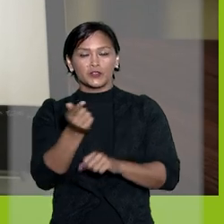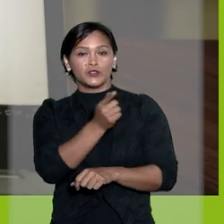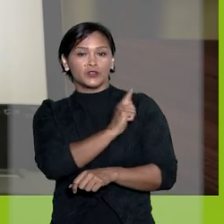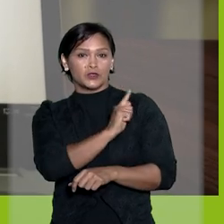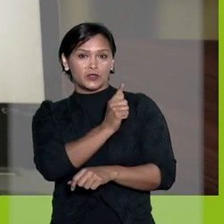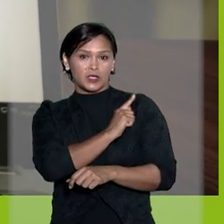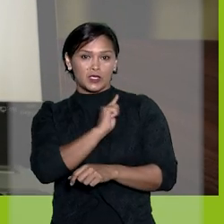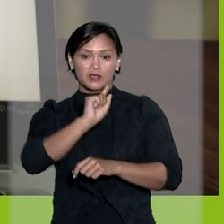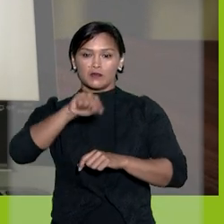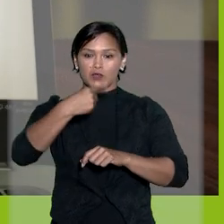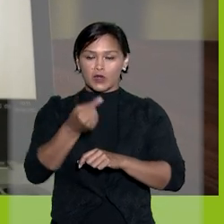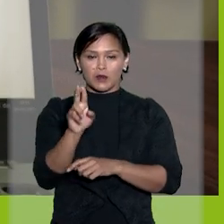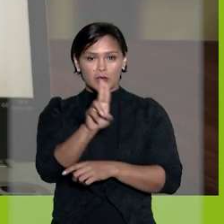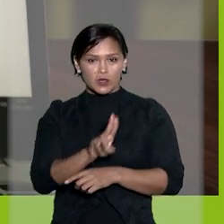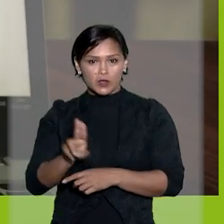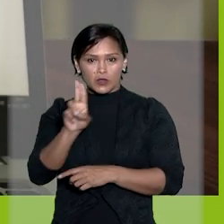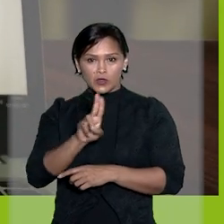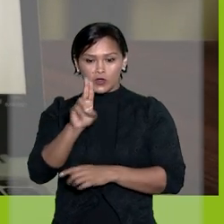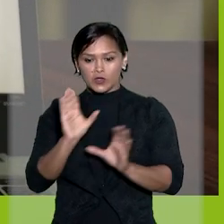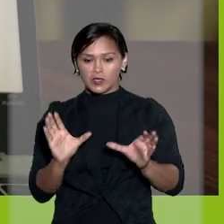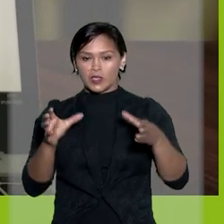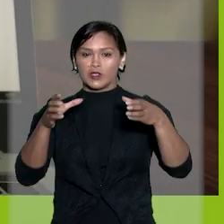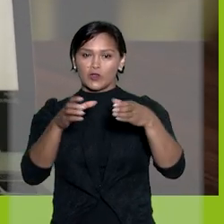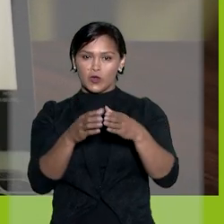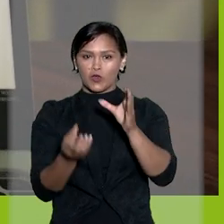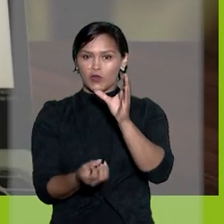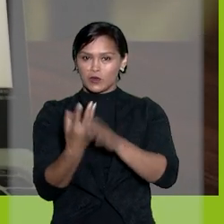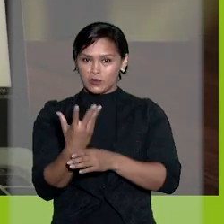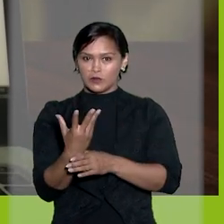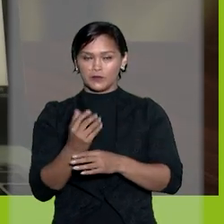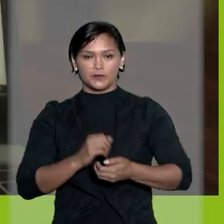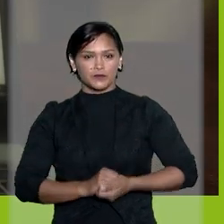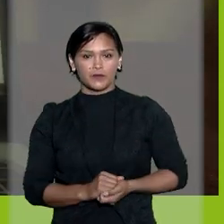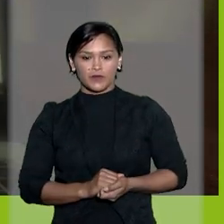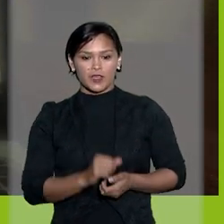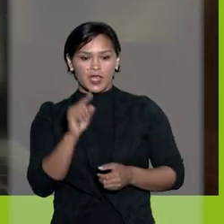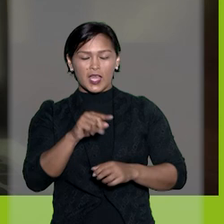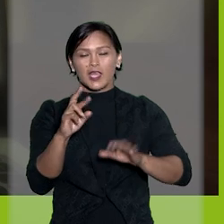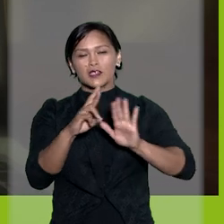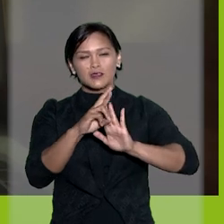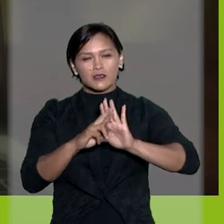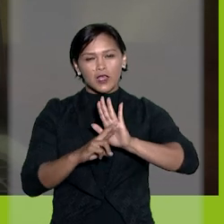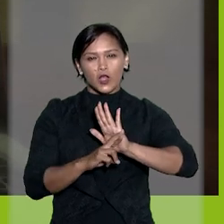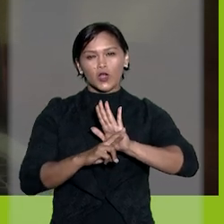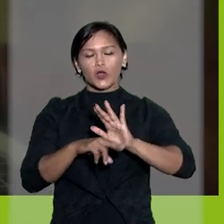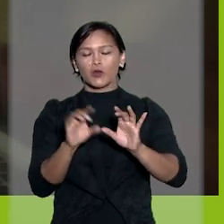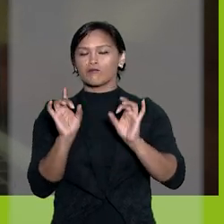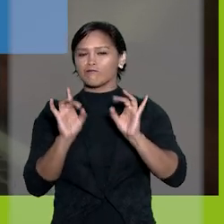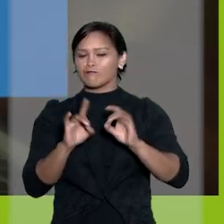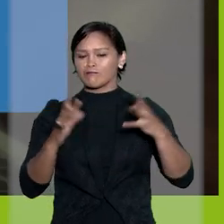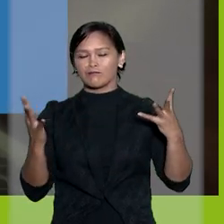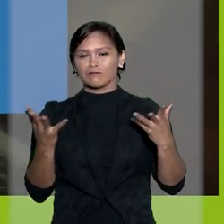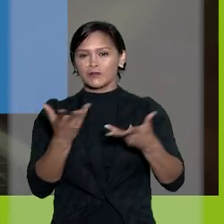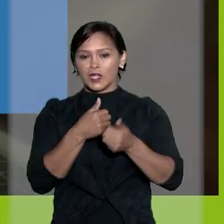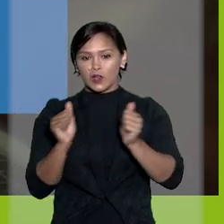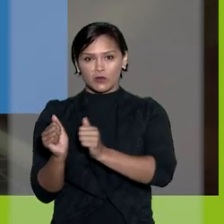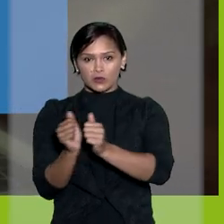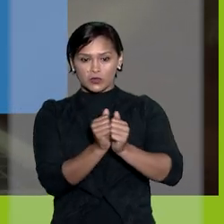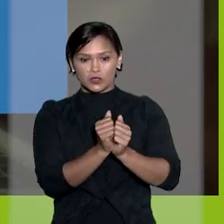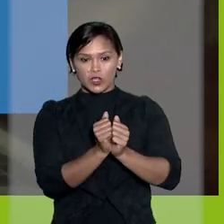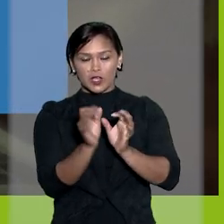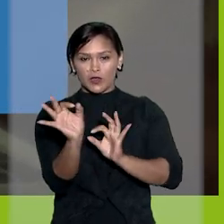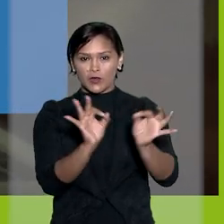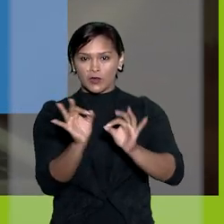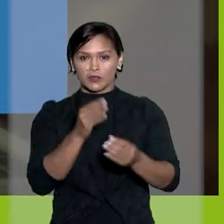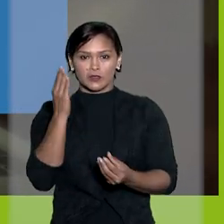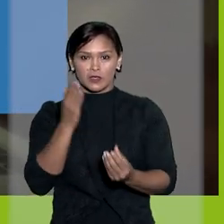visualizados e gerenciados pelos usuários da unidade que os criou. Esse recurso é um excelente